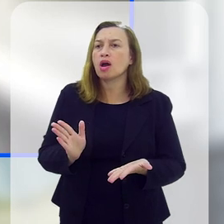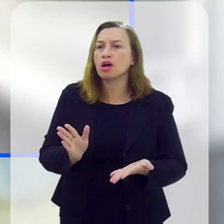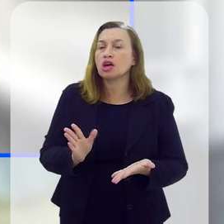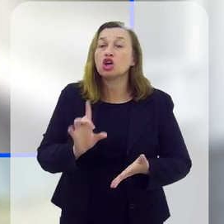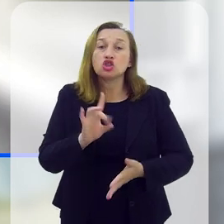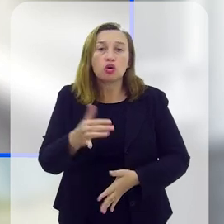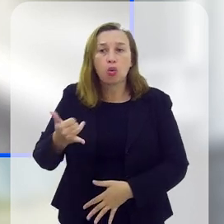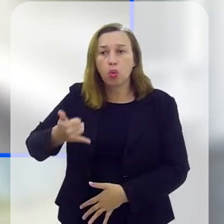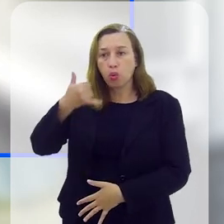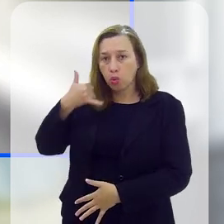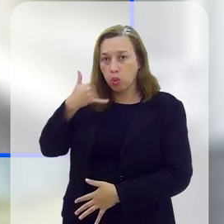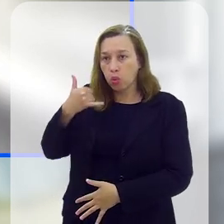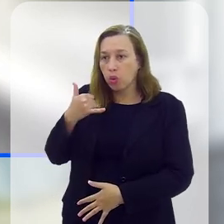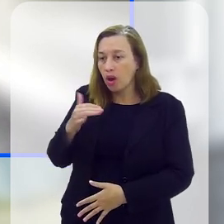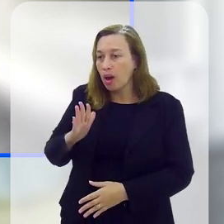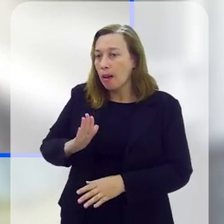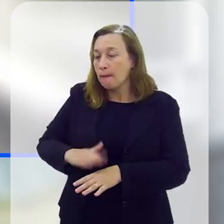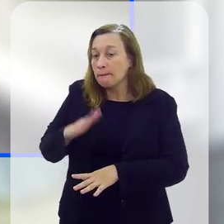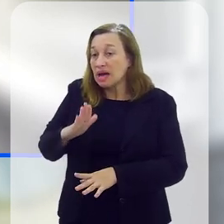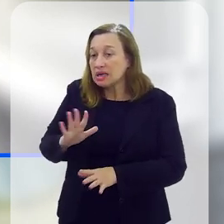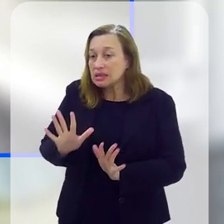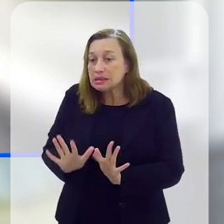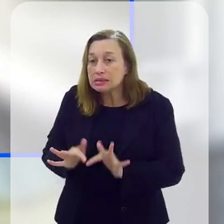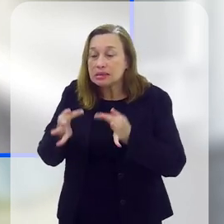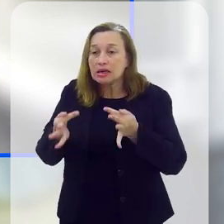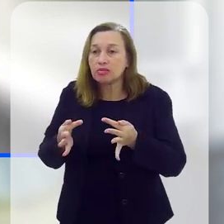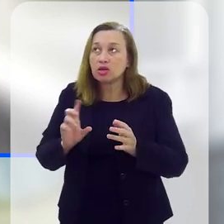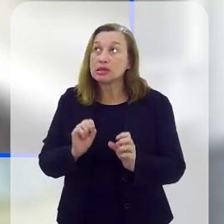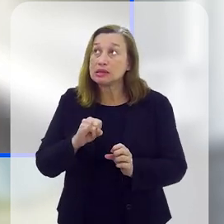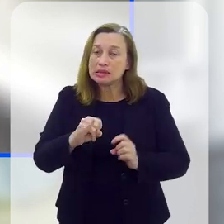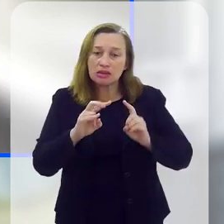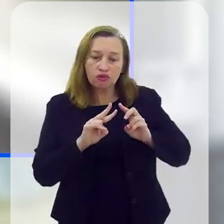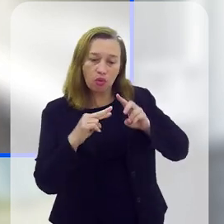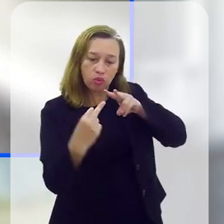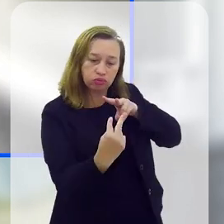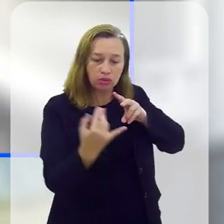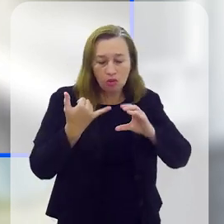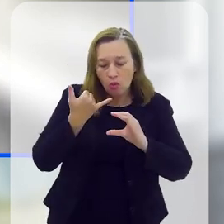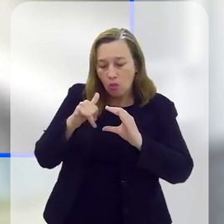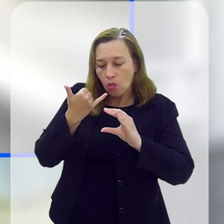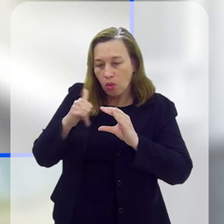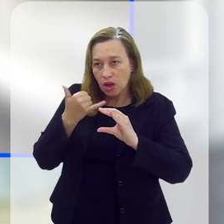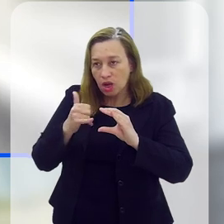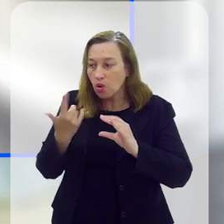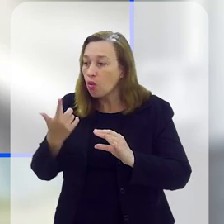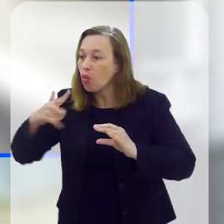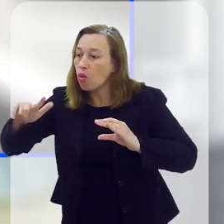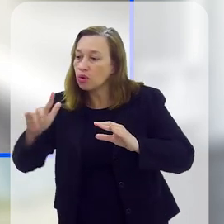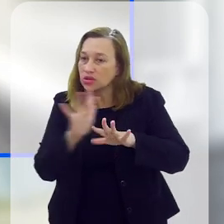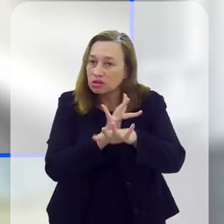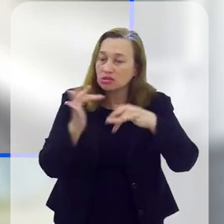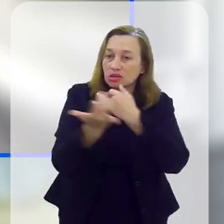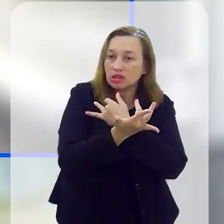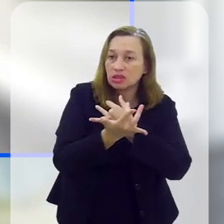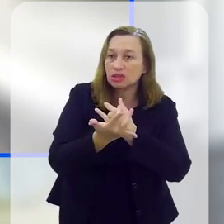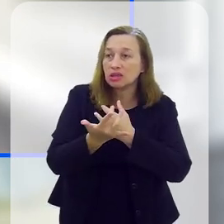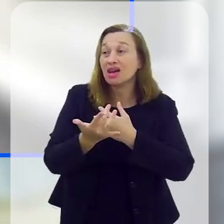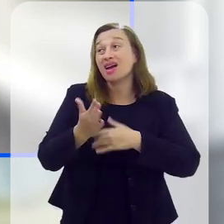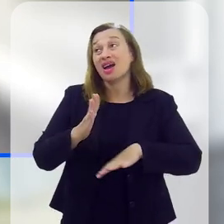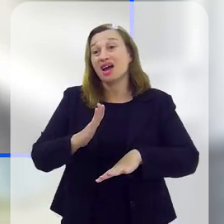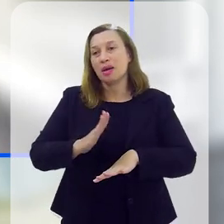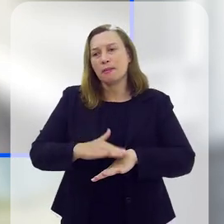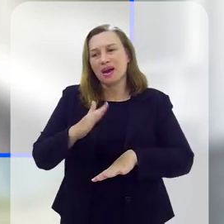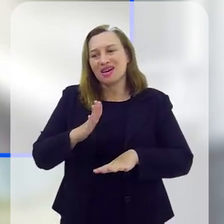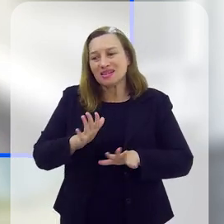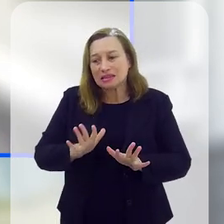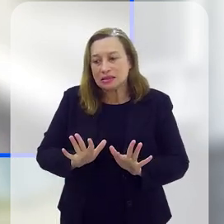só as partes de telefone, então, de forma mais discreta possível. E se for pelo meio virtual, o WhatsApp ou outra rede social, é